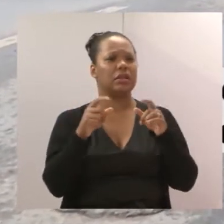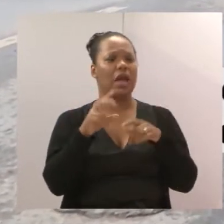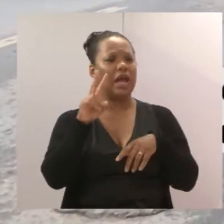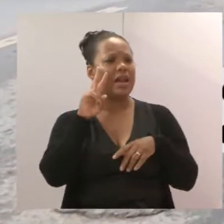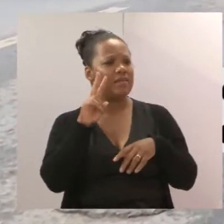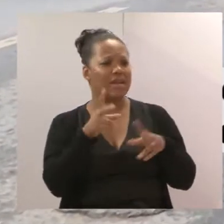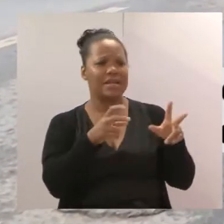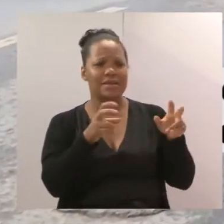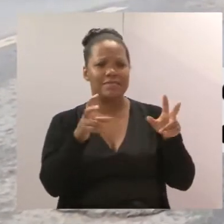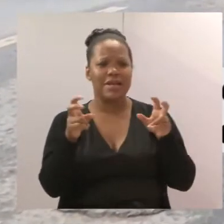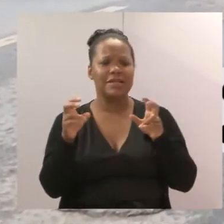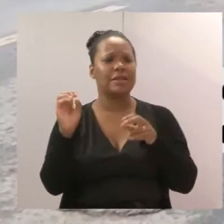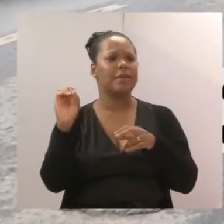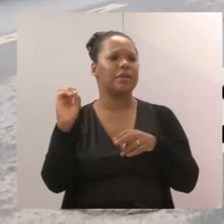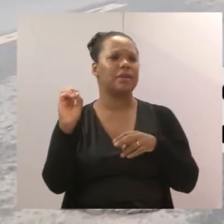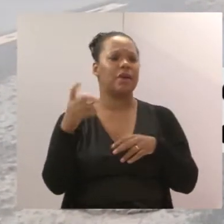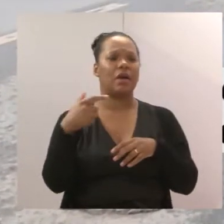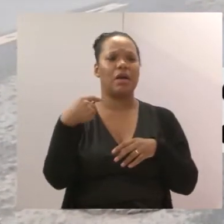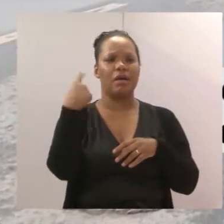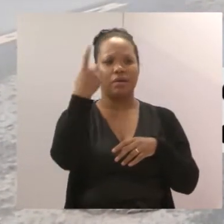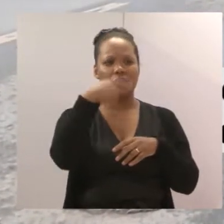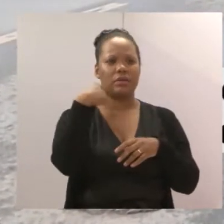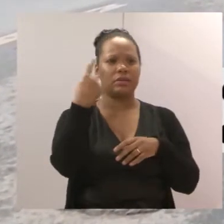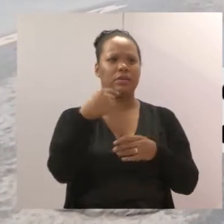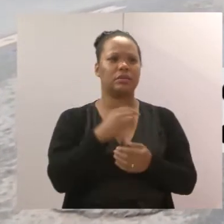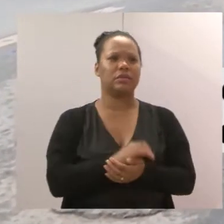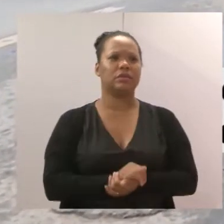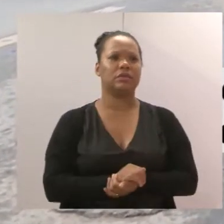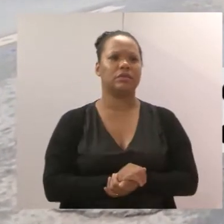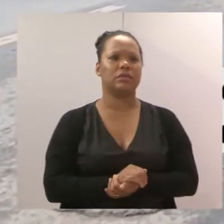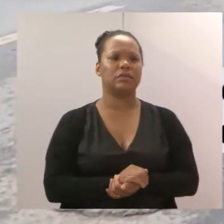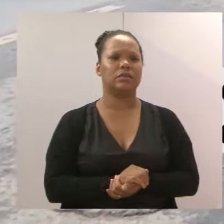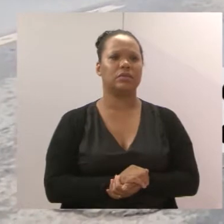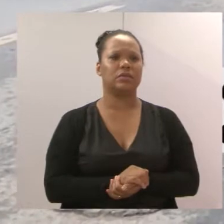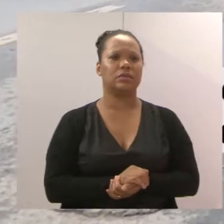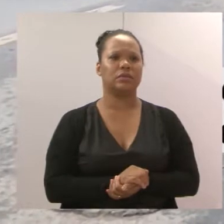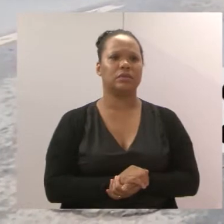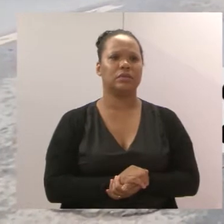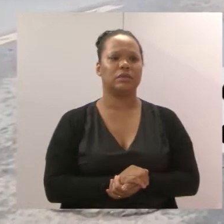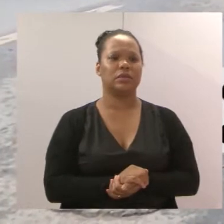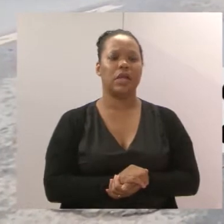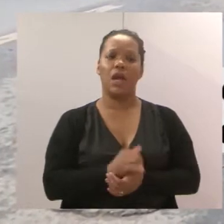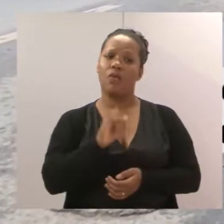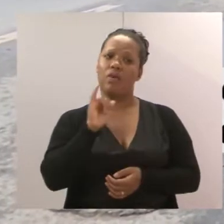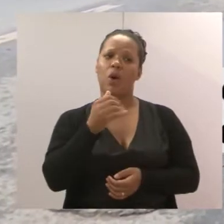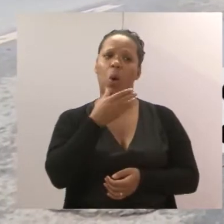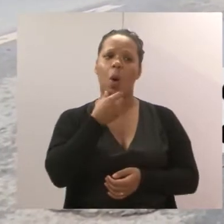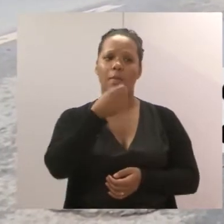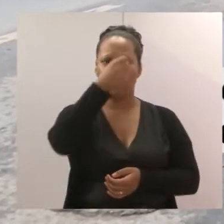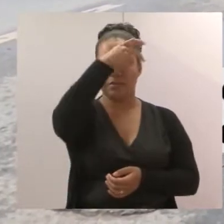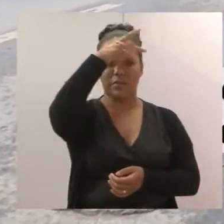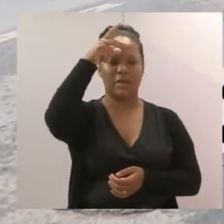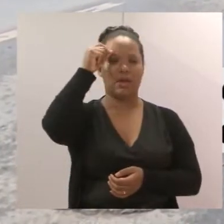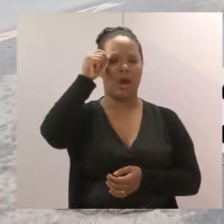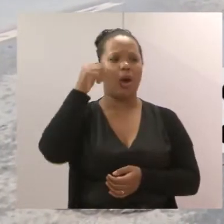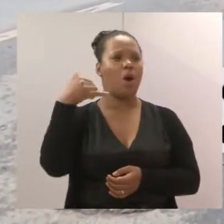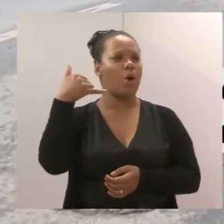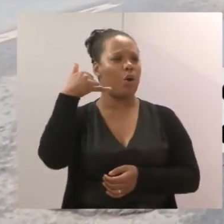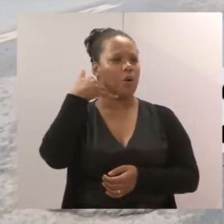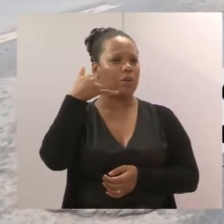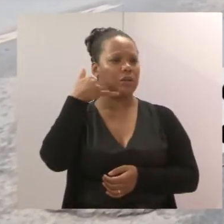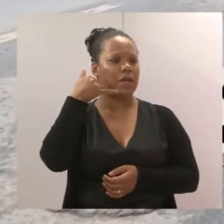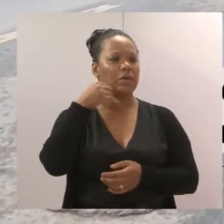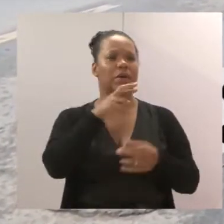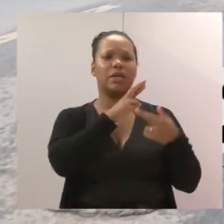daquilo e vê tudo o que acontece aqui 24 horas. E aí é o seguinte, eu vou levar para o Isaías Santana para entrar em contato com o